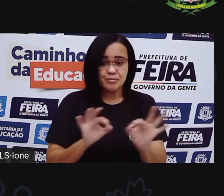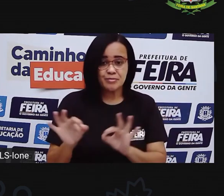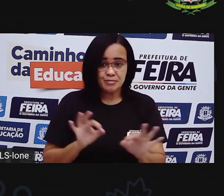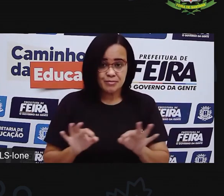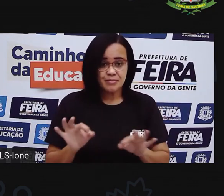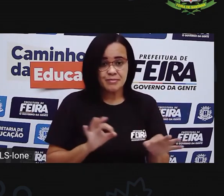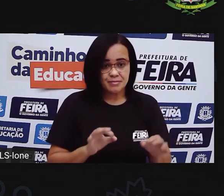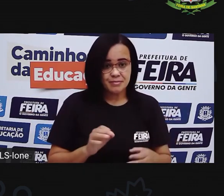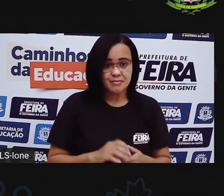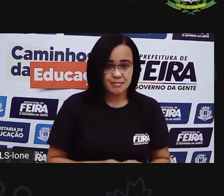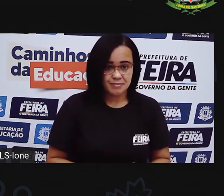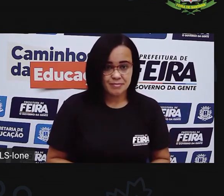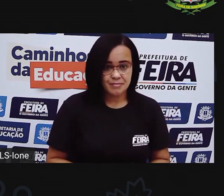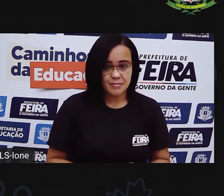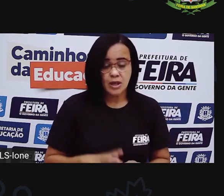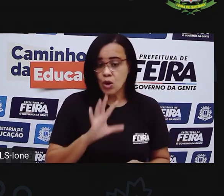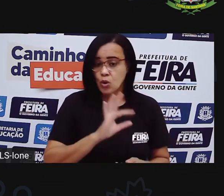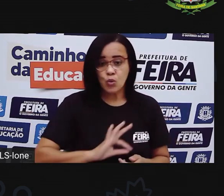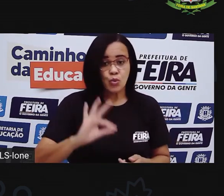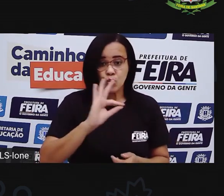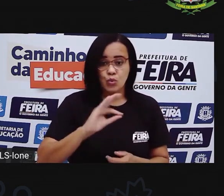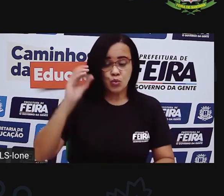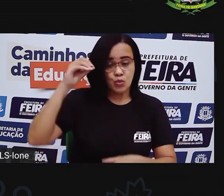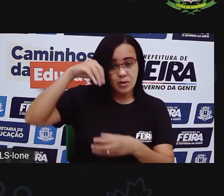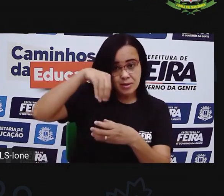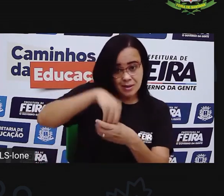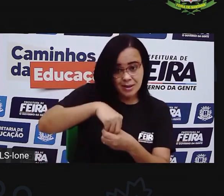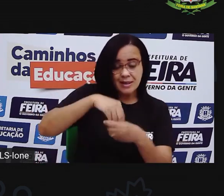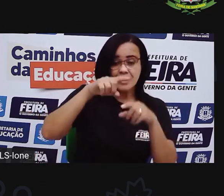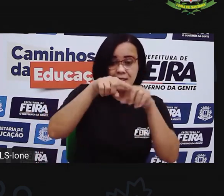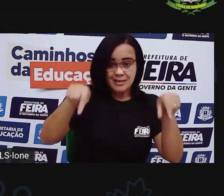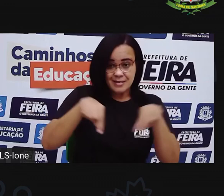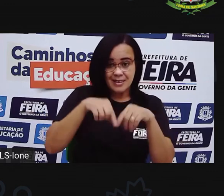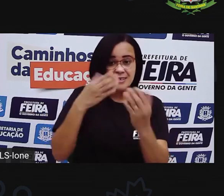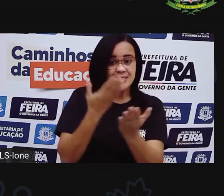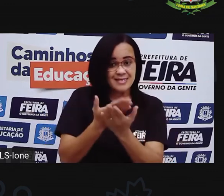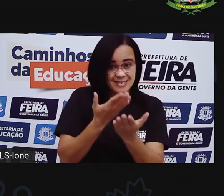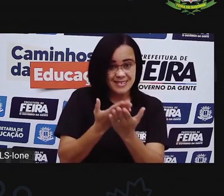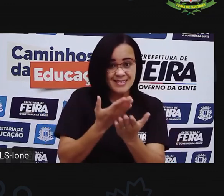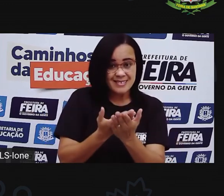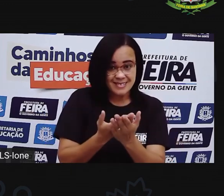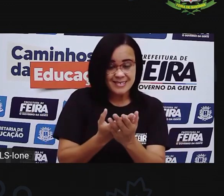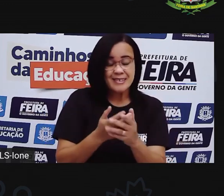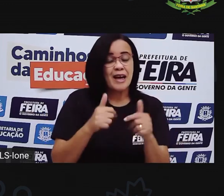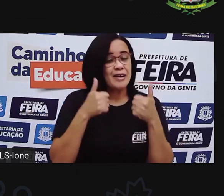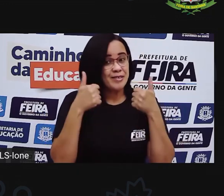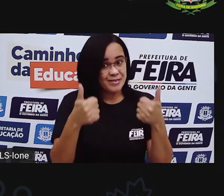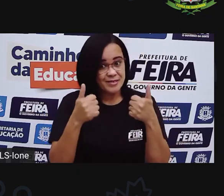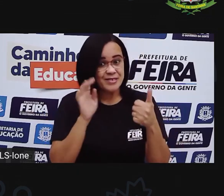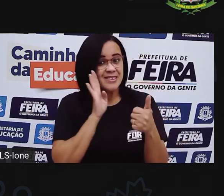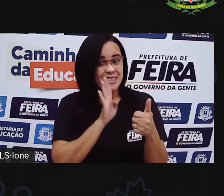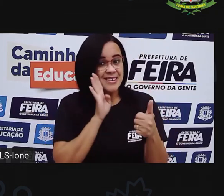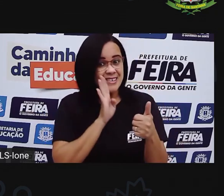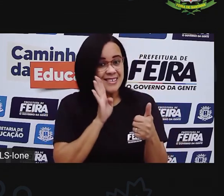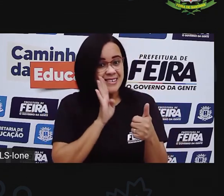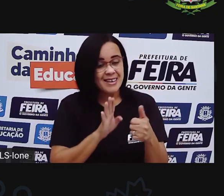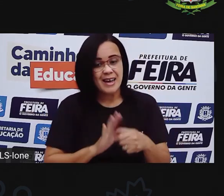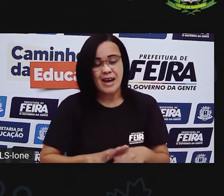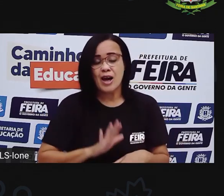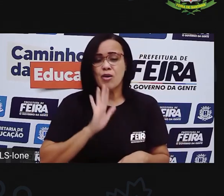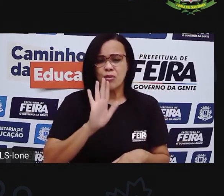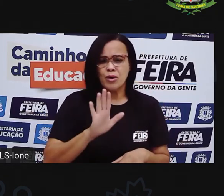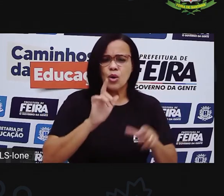ambiente da sua sala de aula. E eu tenho certeza que vai ficar show de bola. E aí você pode observar em qual é o lugar, qual é a posição